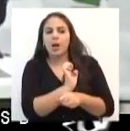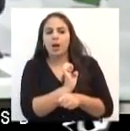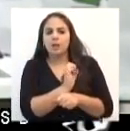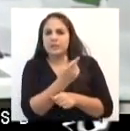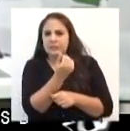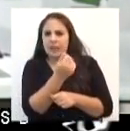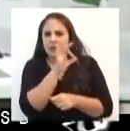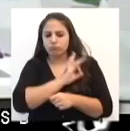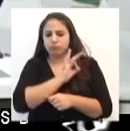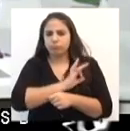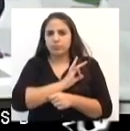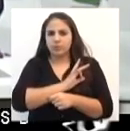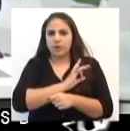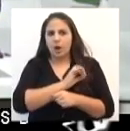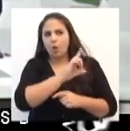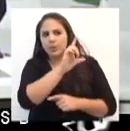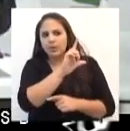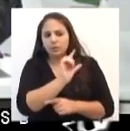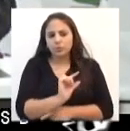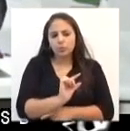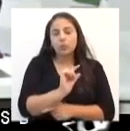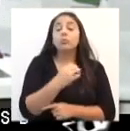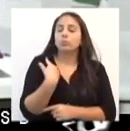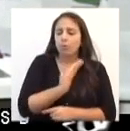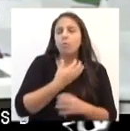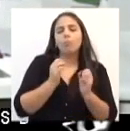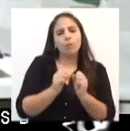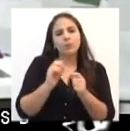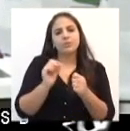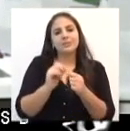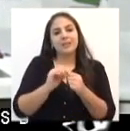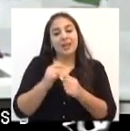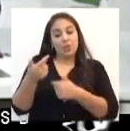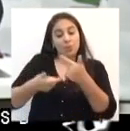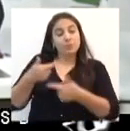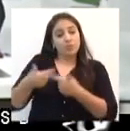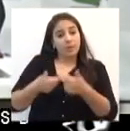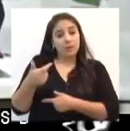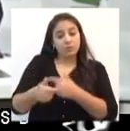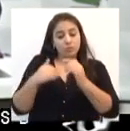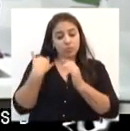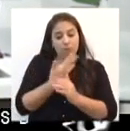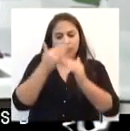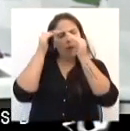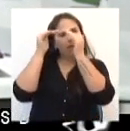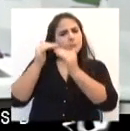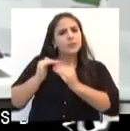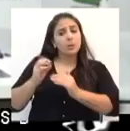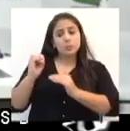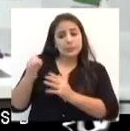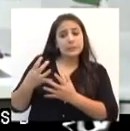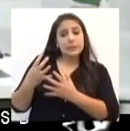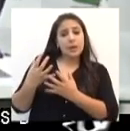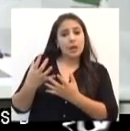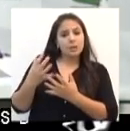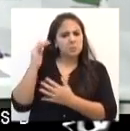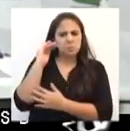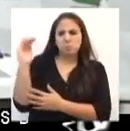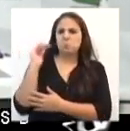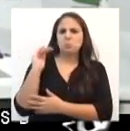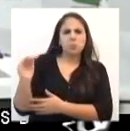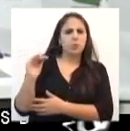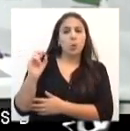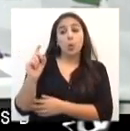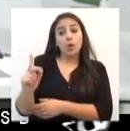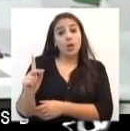queremos aumentar, isso nós podemos fazer. Mas dos servidores nós respeitamos a decisão que vocês chegaram. Se ela foi tranquila ou não foi, bom,